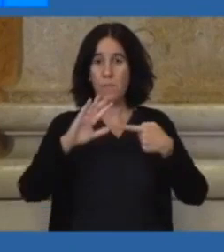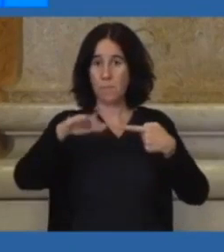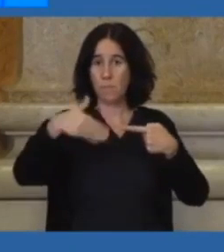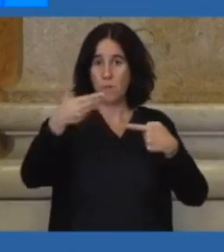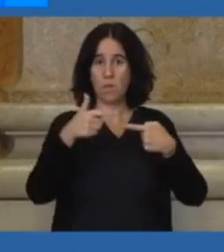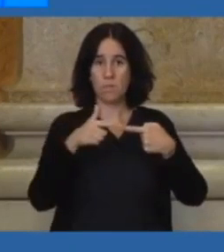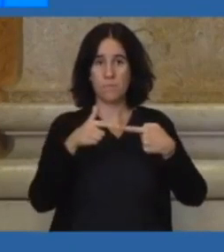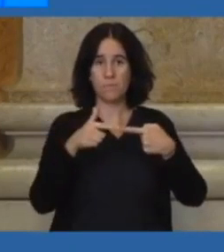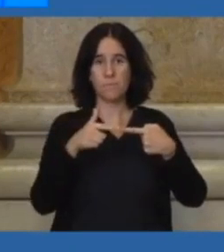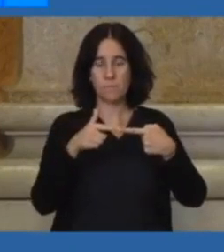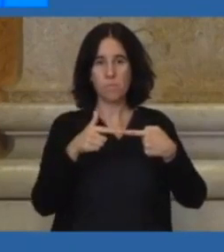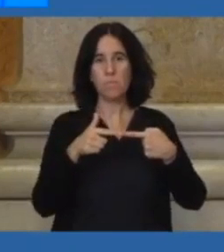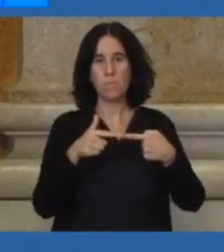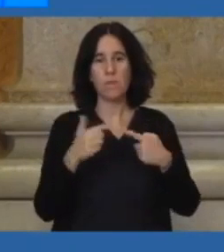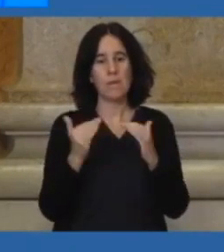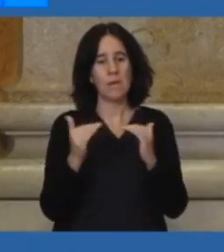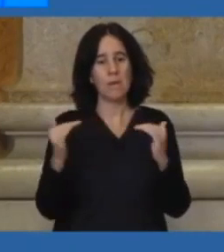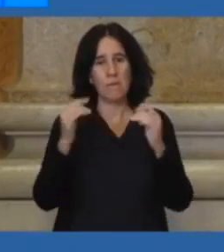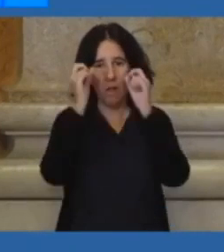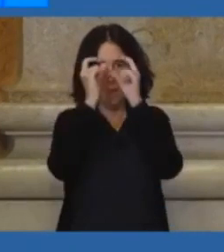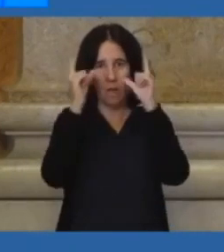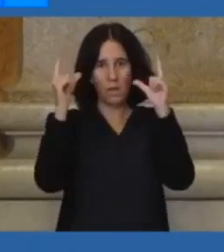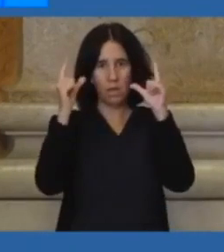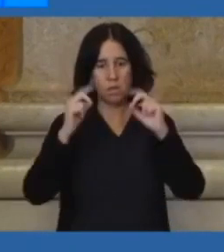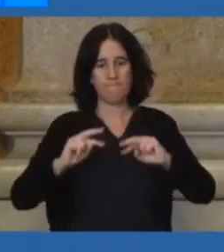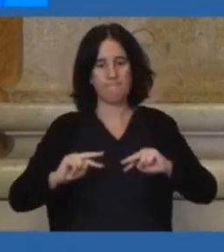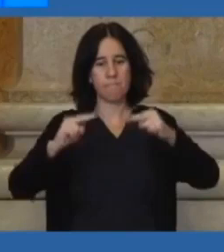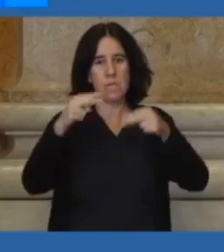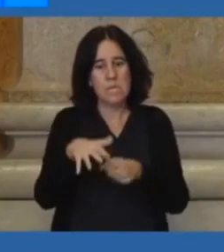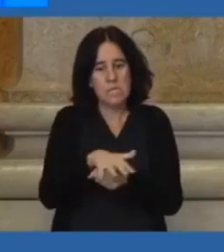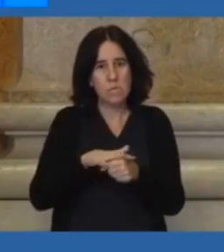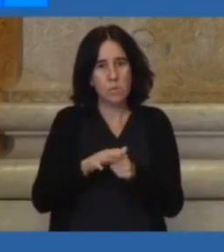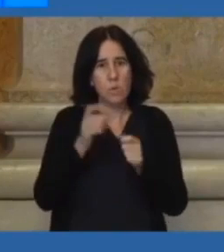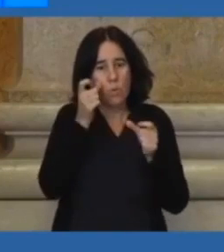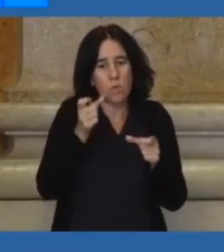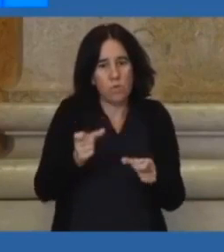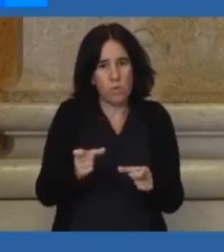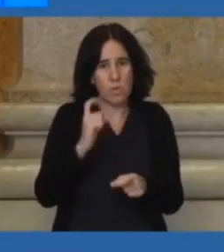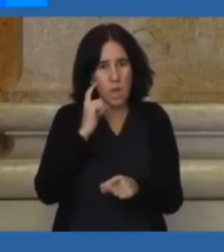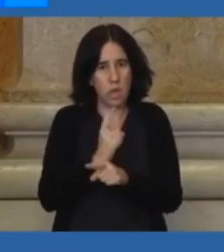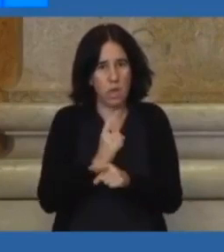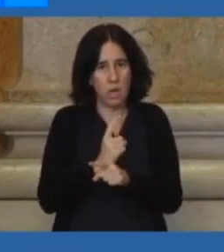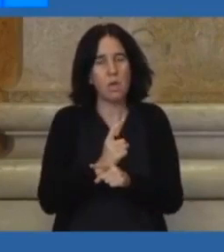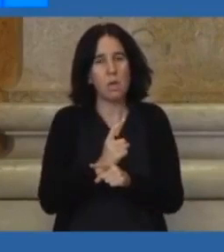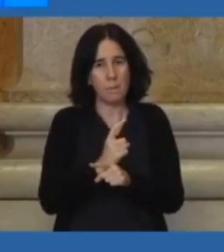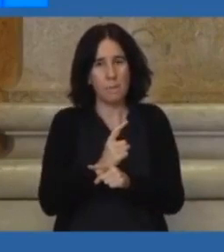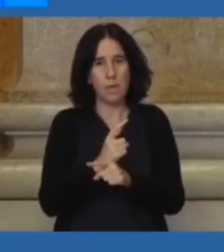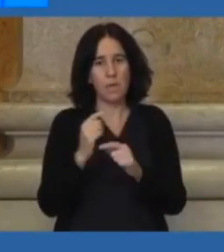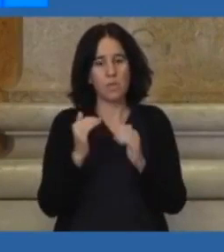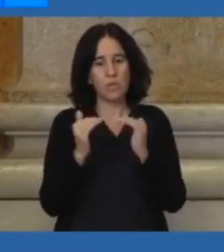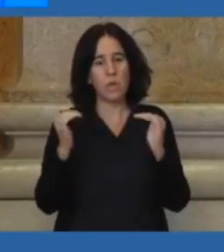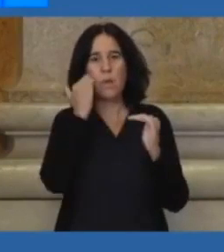lugar, elevar o nível de alerta da situação de contingência para o estado de